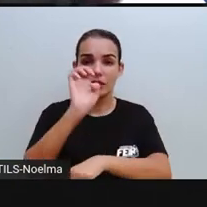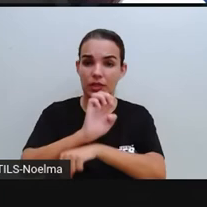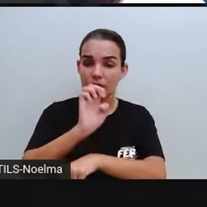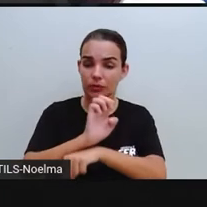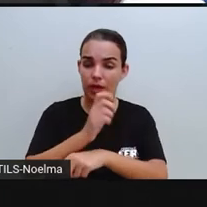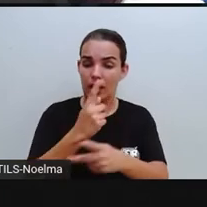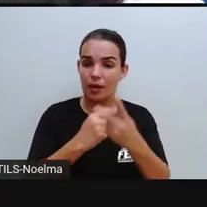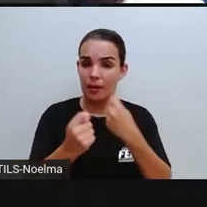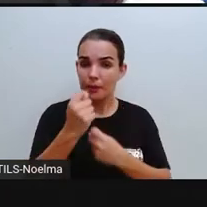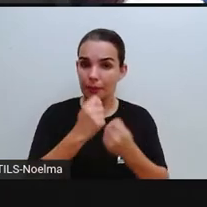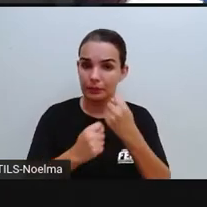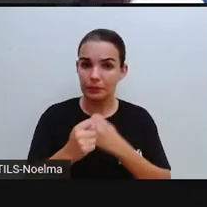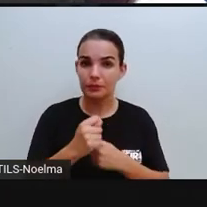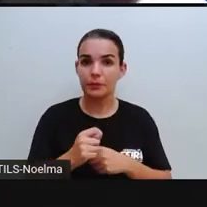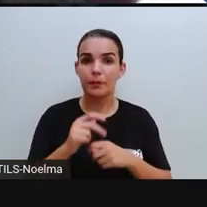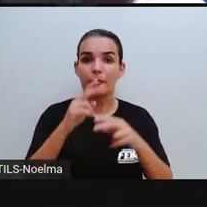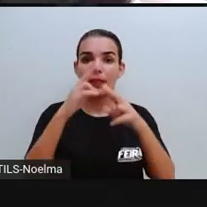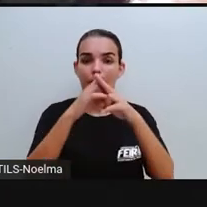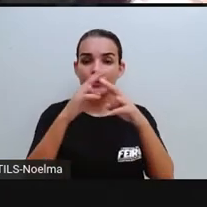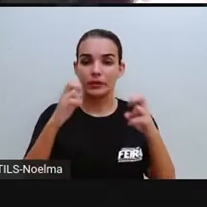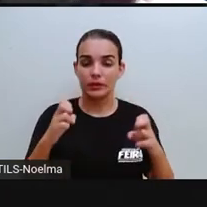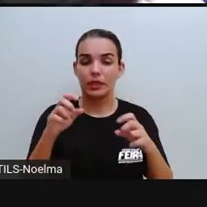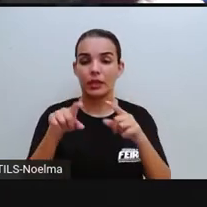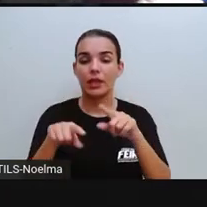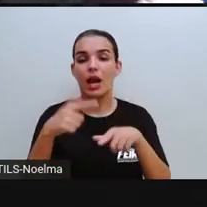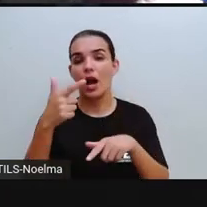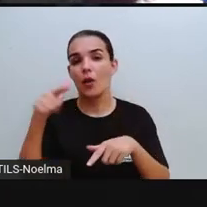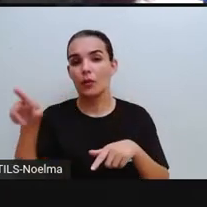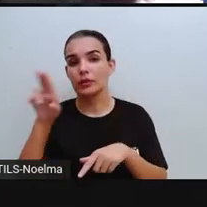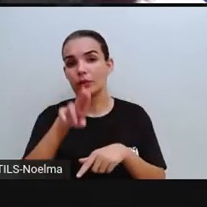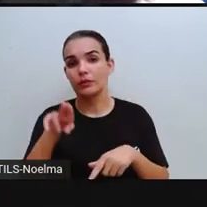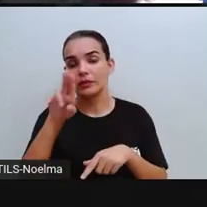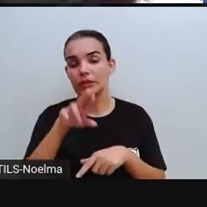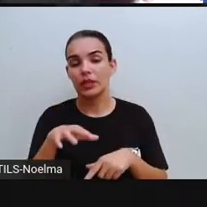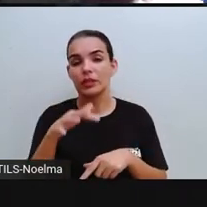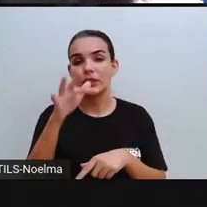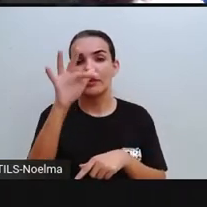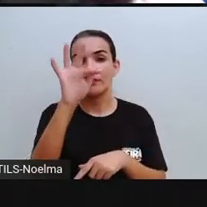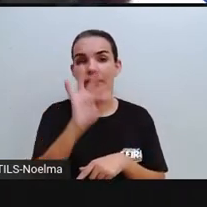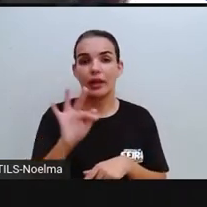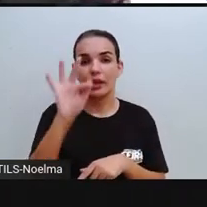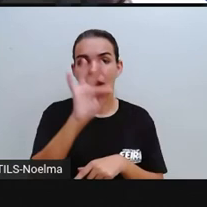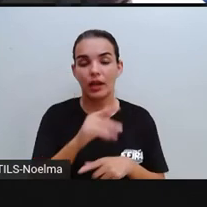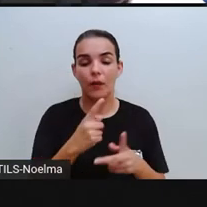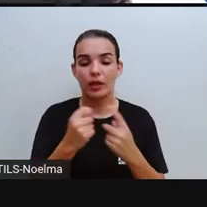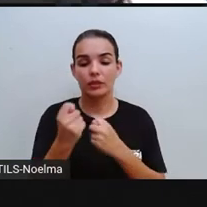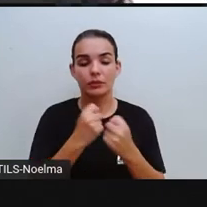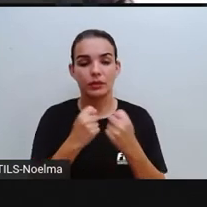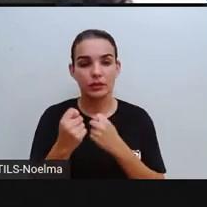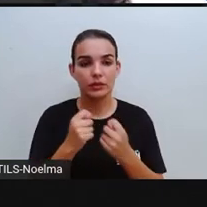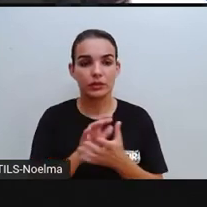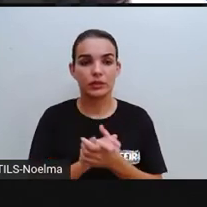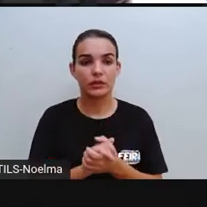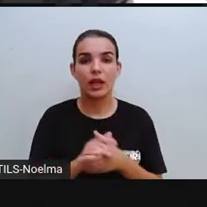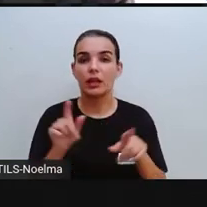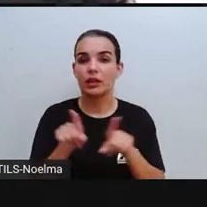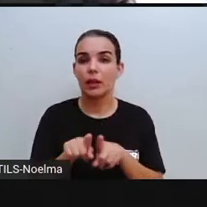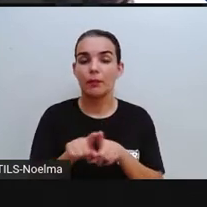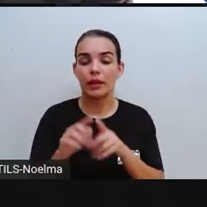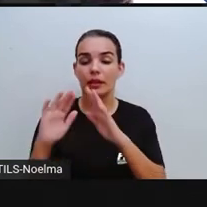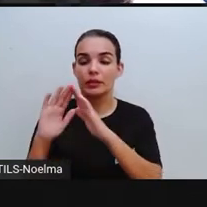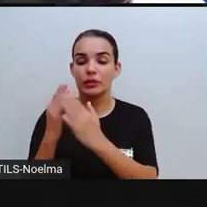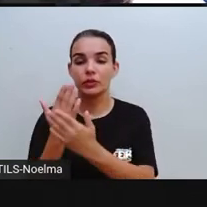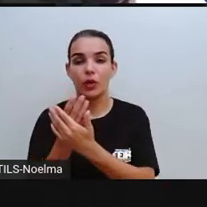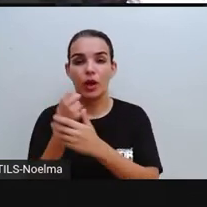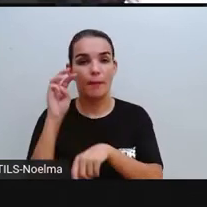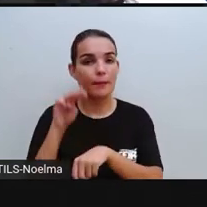administrada pelo Estado, outra administrada pelo governo federal, tá? Escolas que nós temos